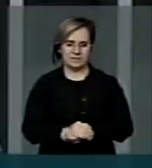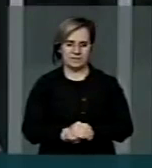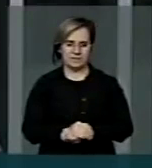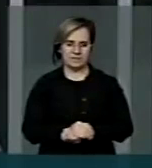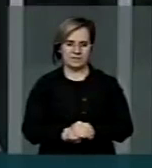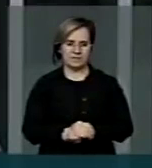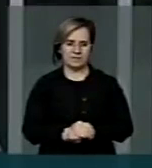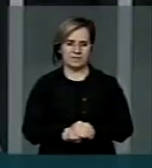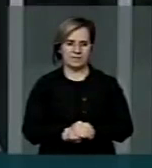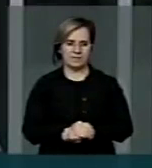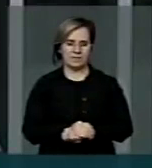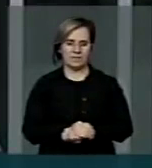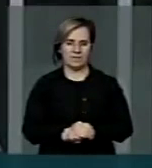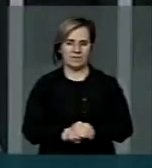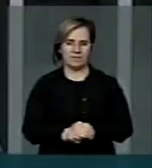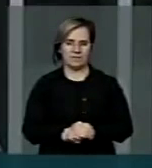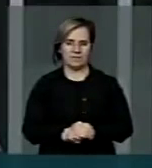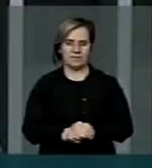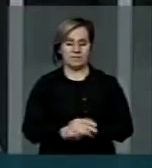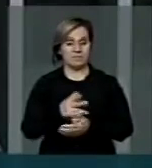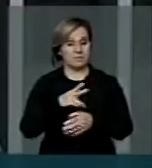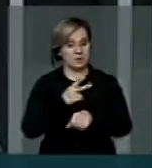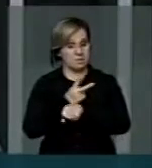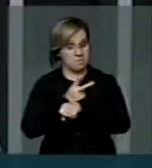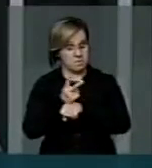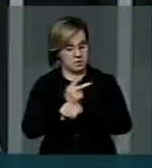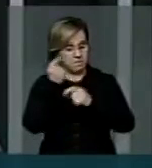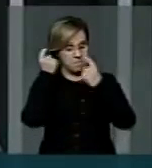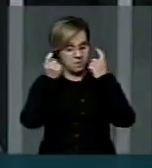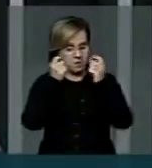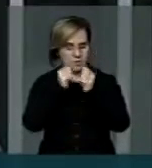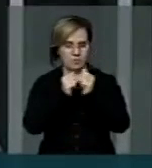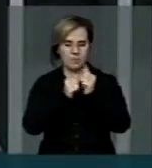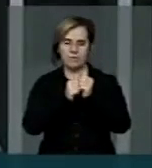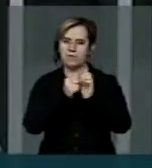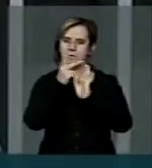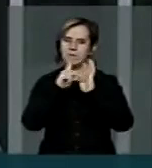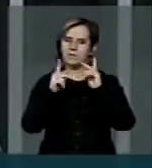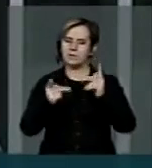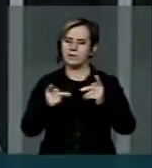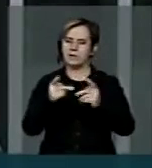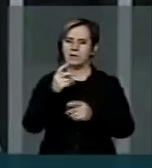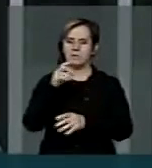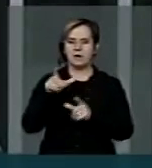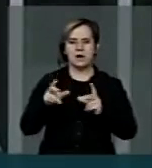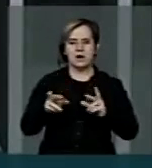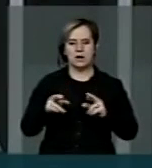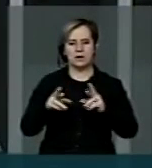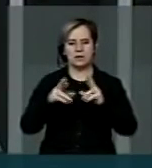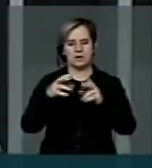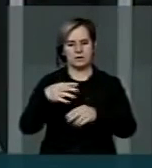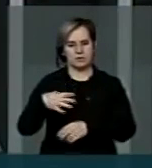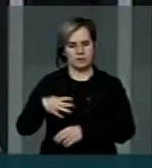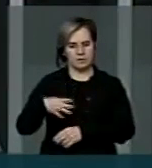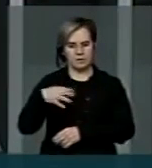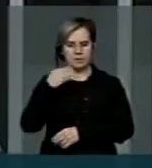mulher que preocupa-se nesse problema do câncer de mama. Eu acho que